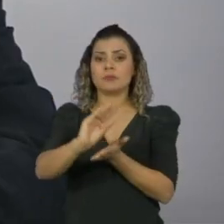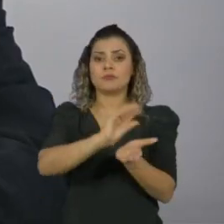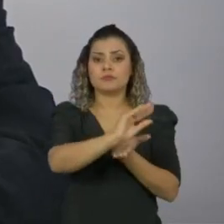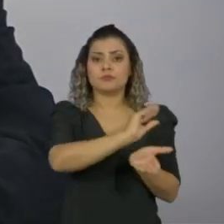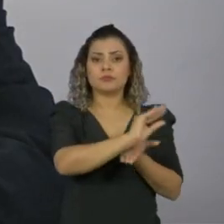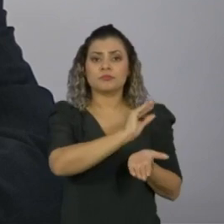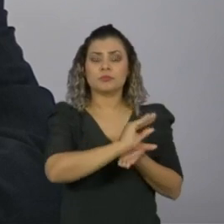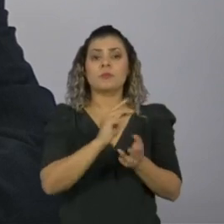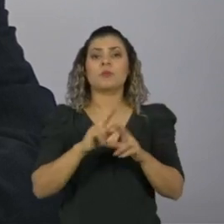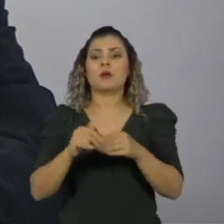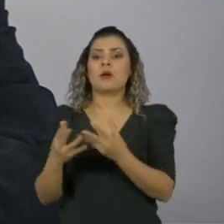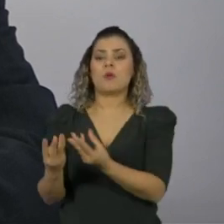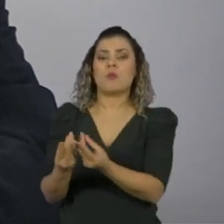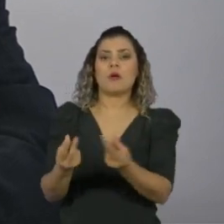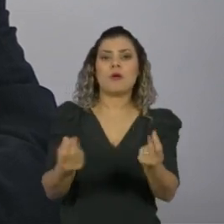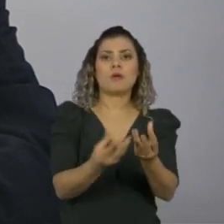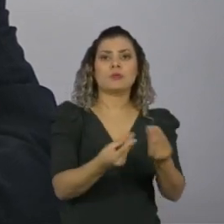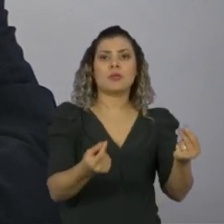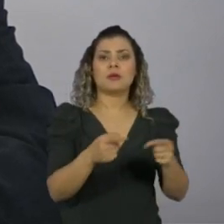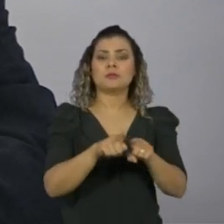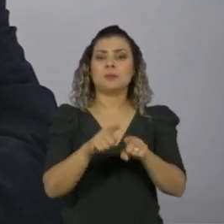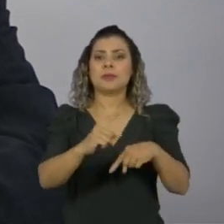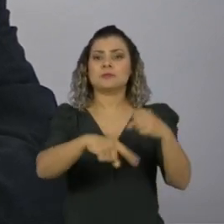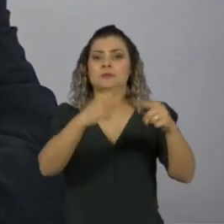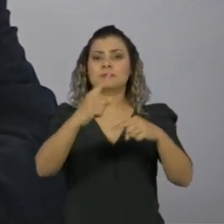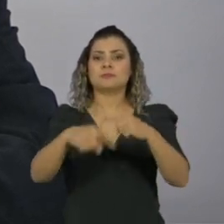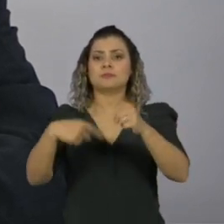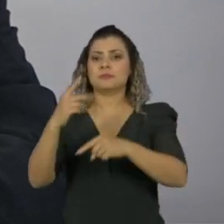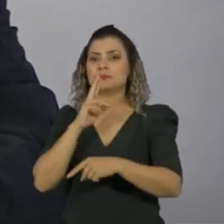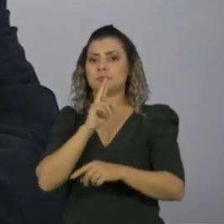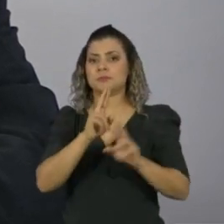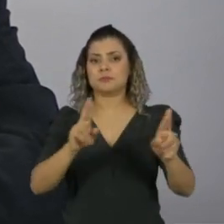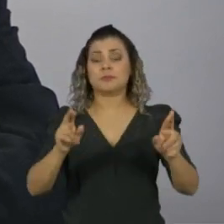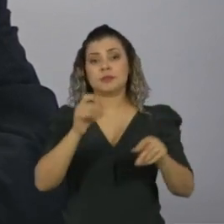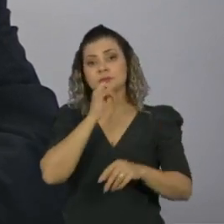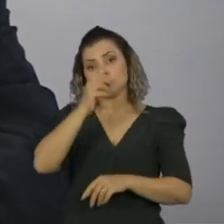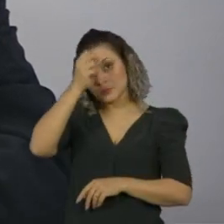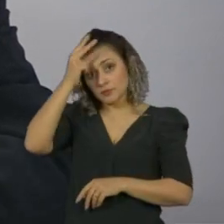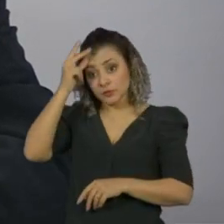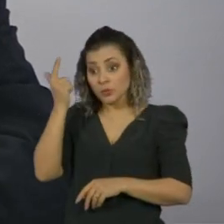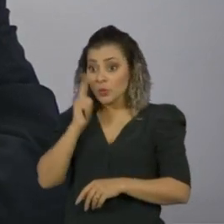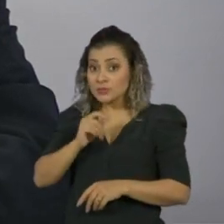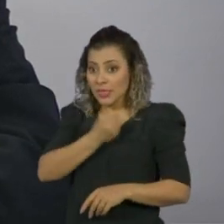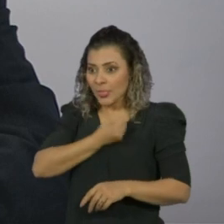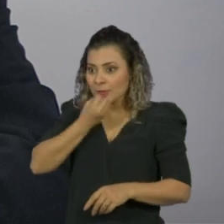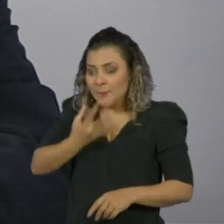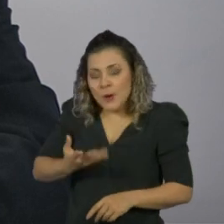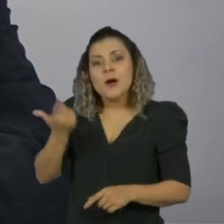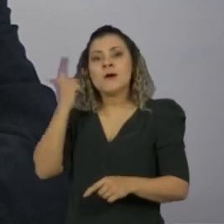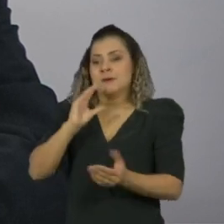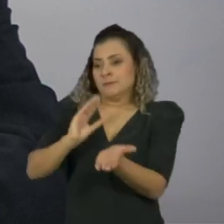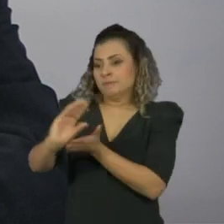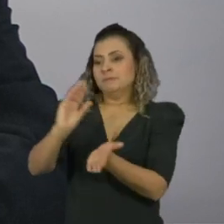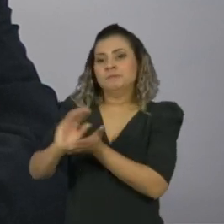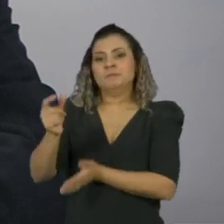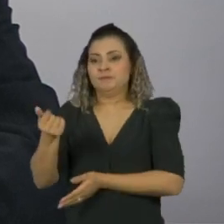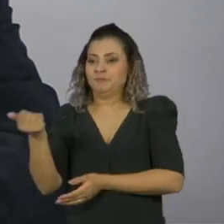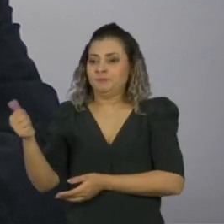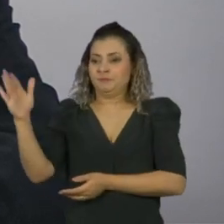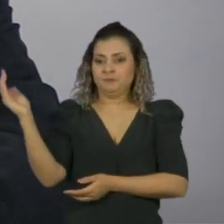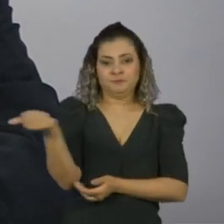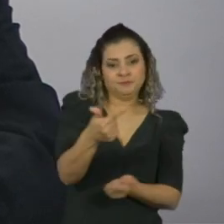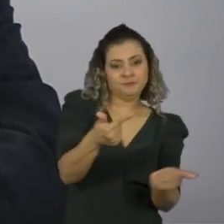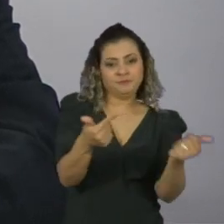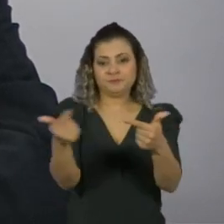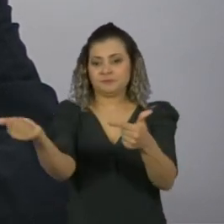critérios de eficiência e de acordo com o desempenho. Você recebe mais... O município que tiver um desempenho melhor recebe mais dinheiro do que outros ali, né?